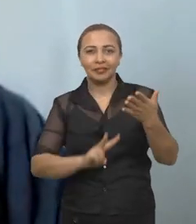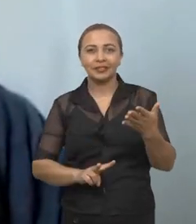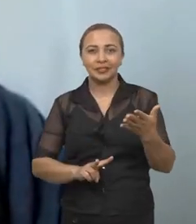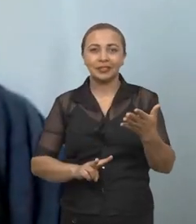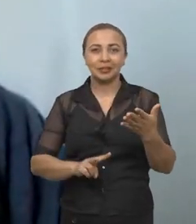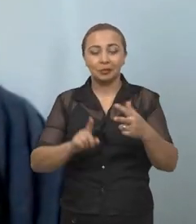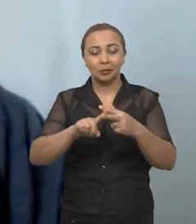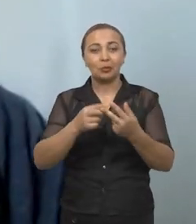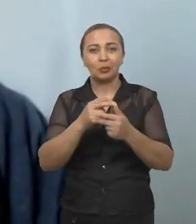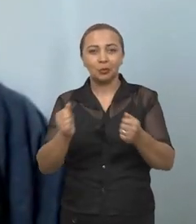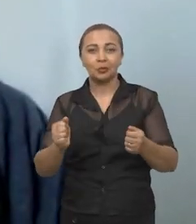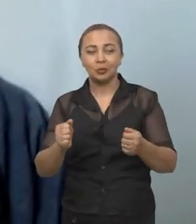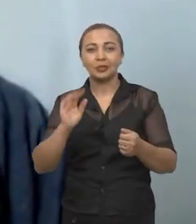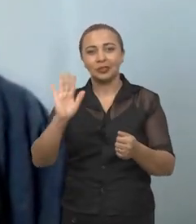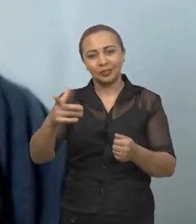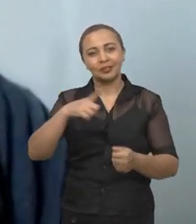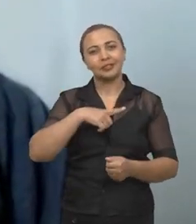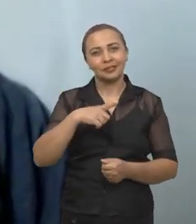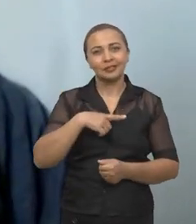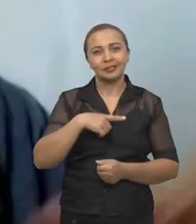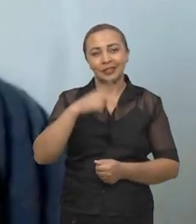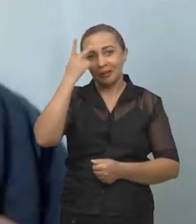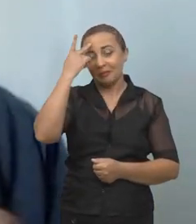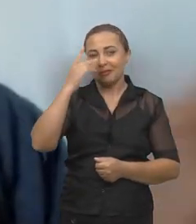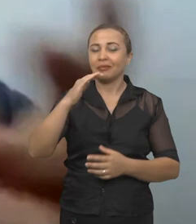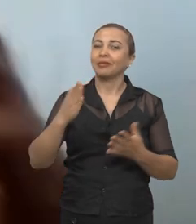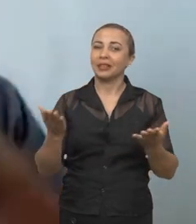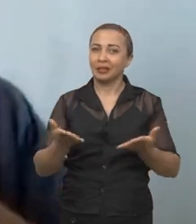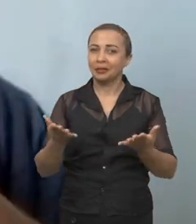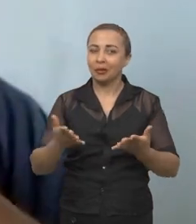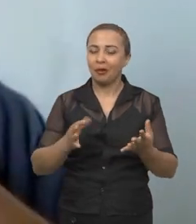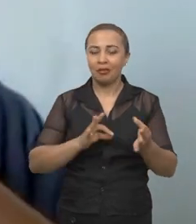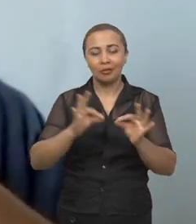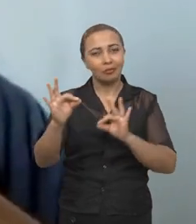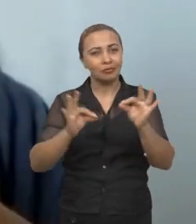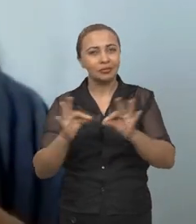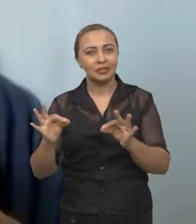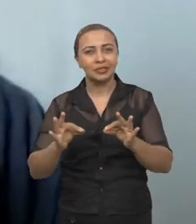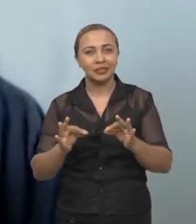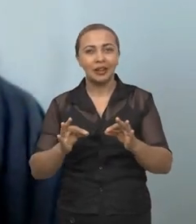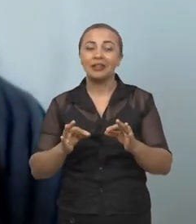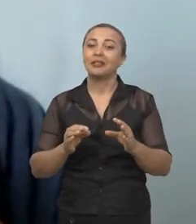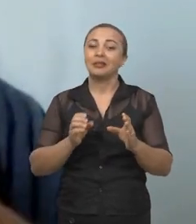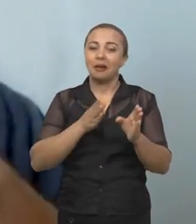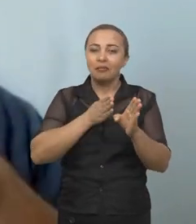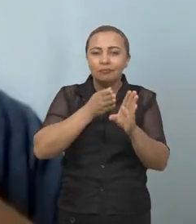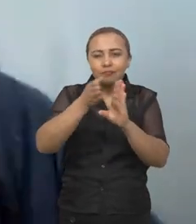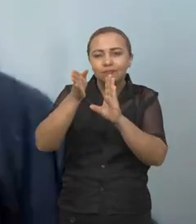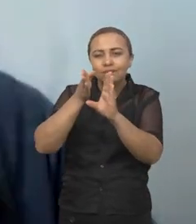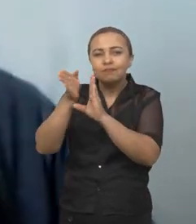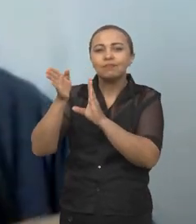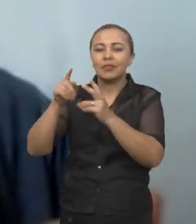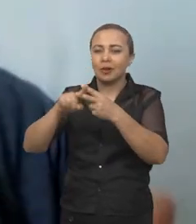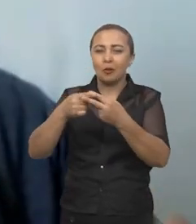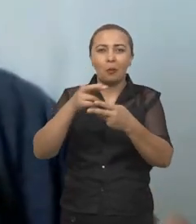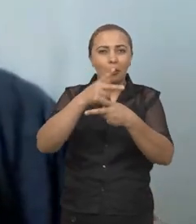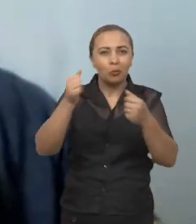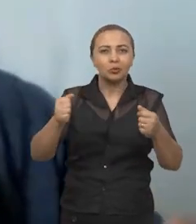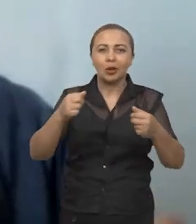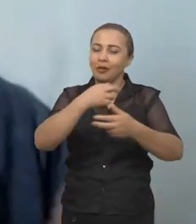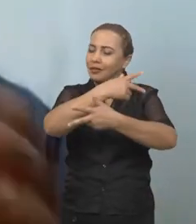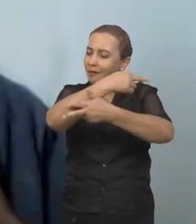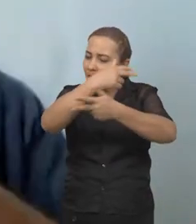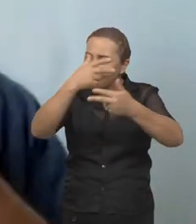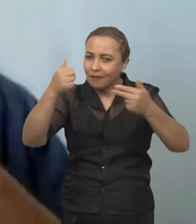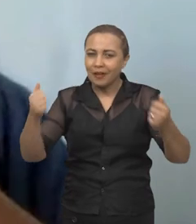avaliação dos protótipos que a gente já tem para organizar um fluxo de produção do início